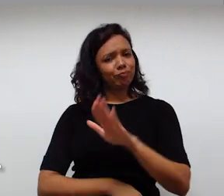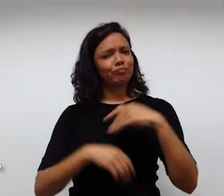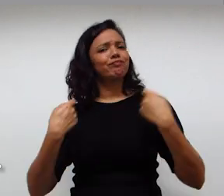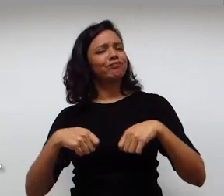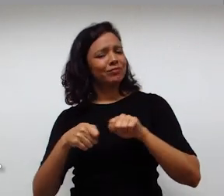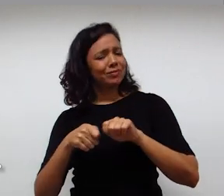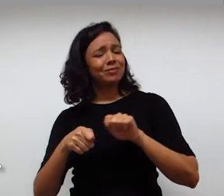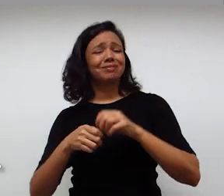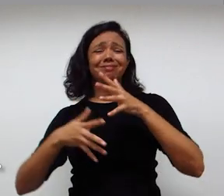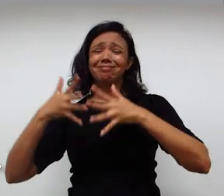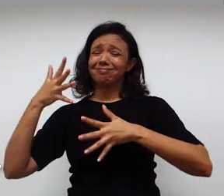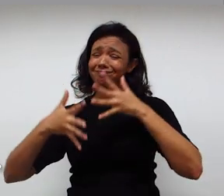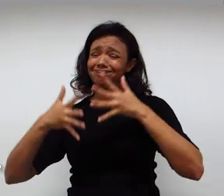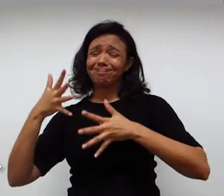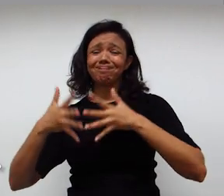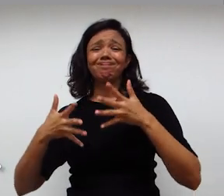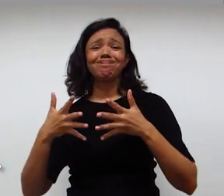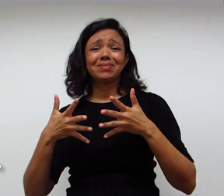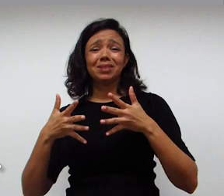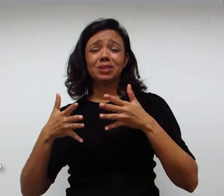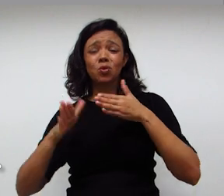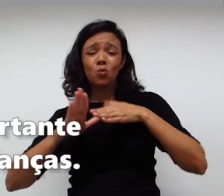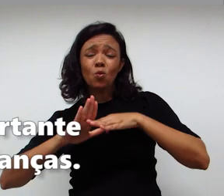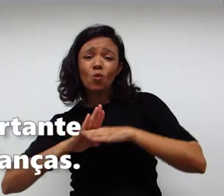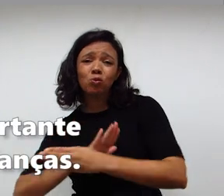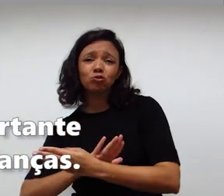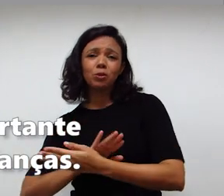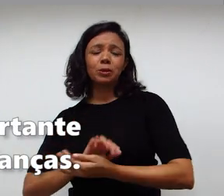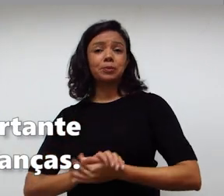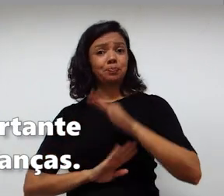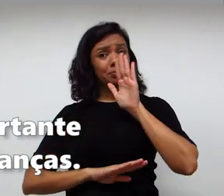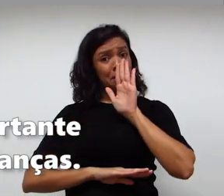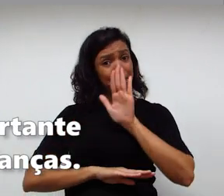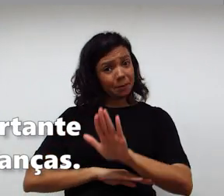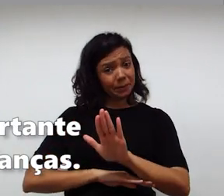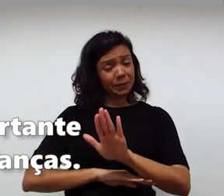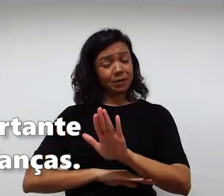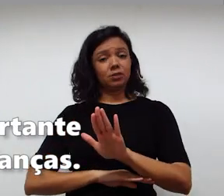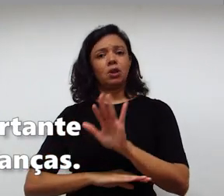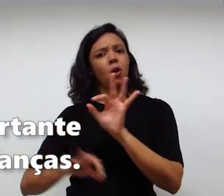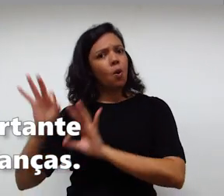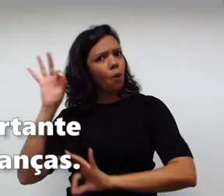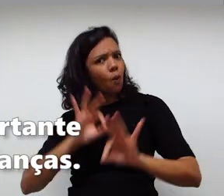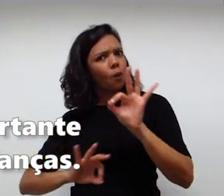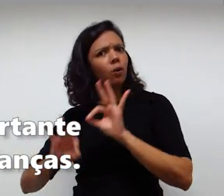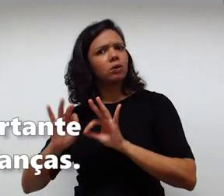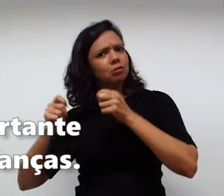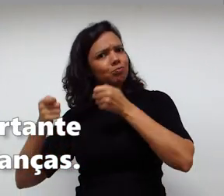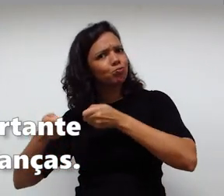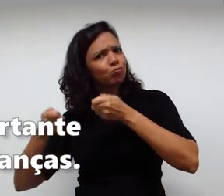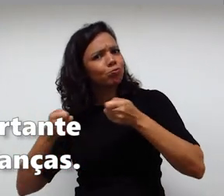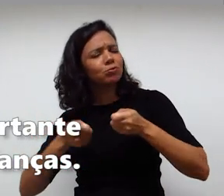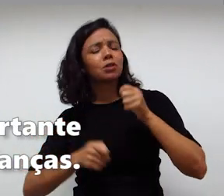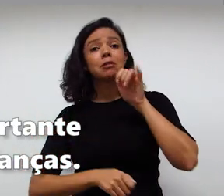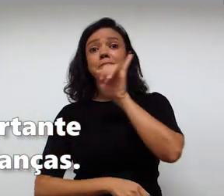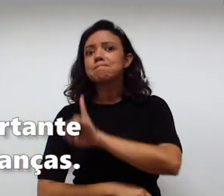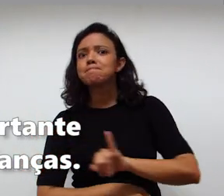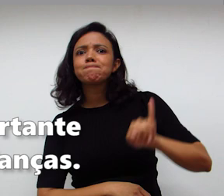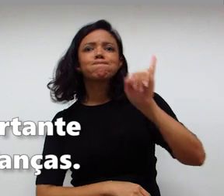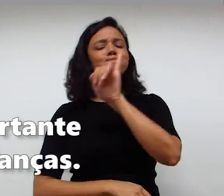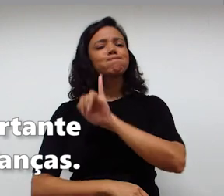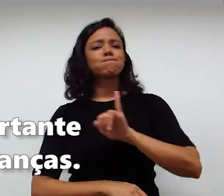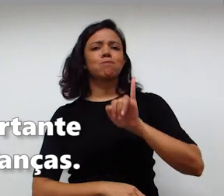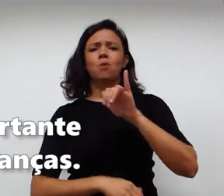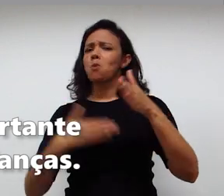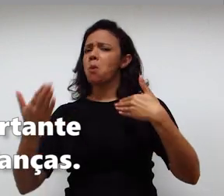atrapalha um pouco essa estruturação, mas a organização dessa rotina é super importante para qualquer